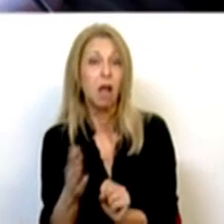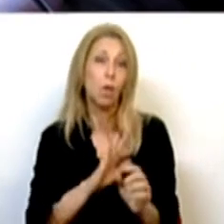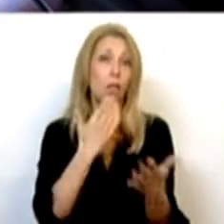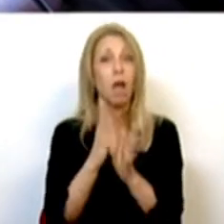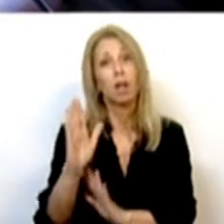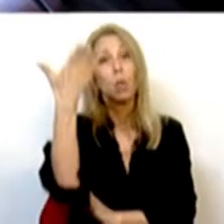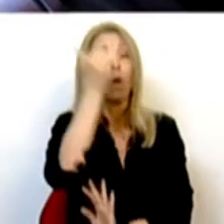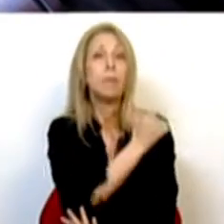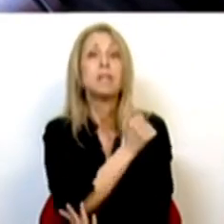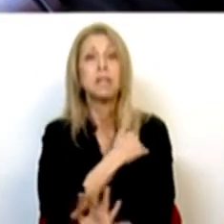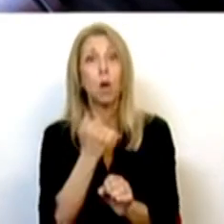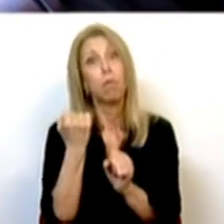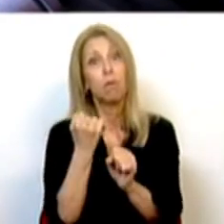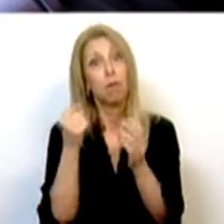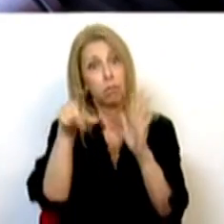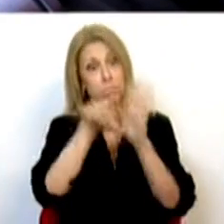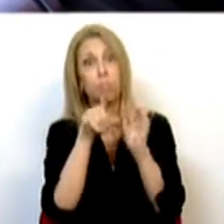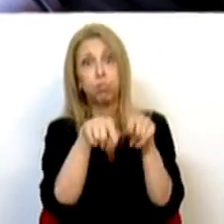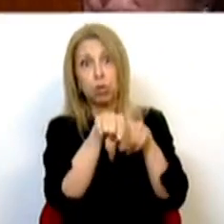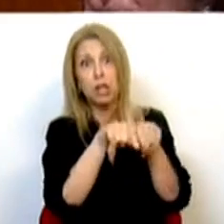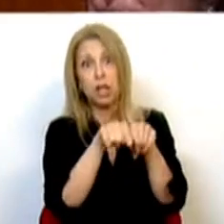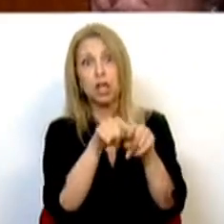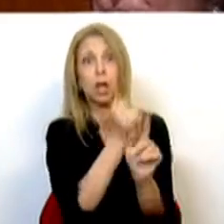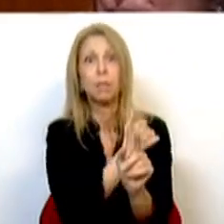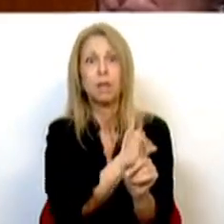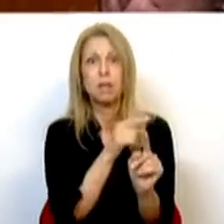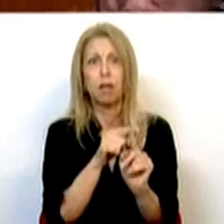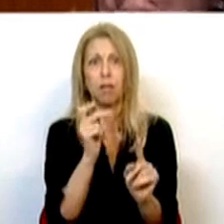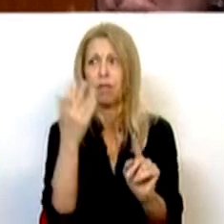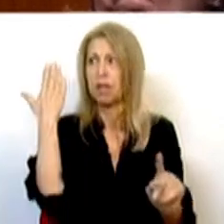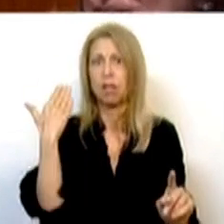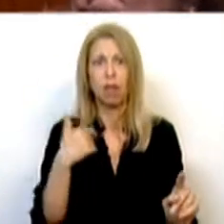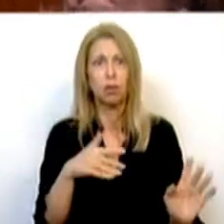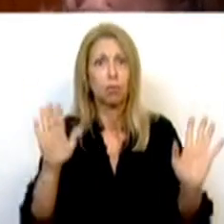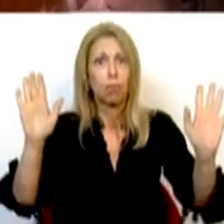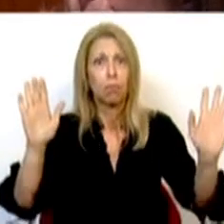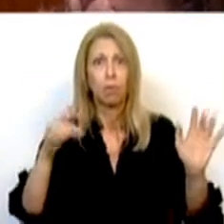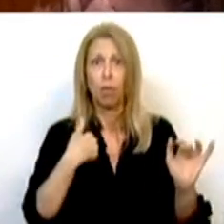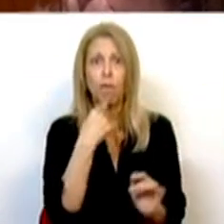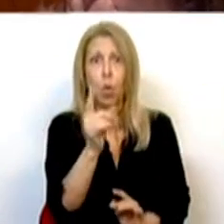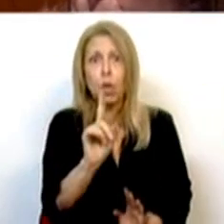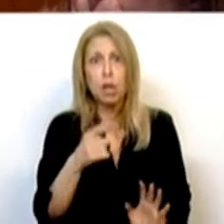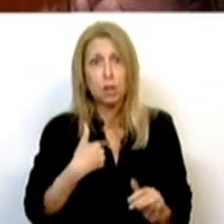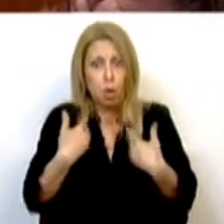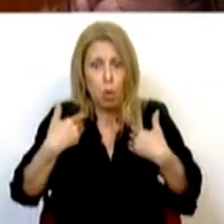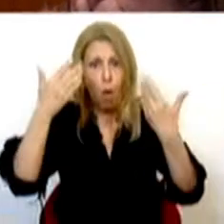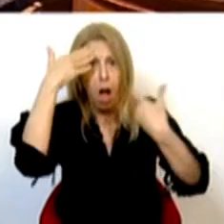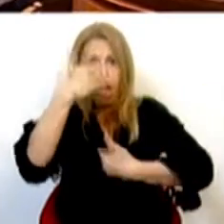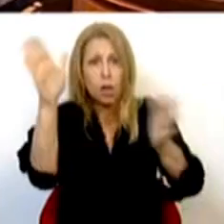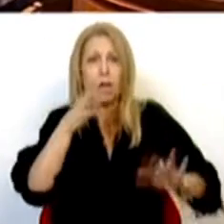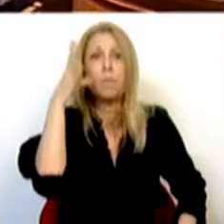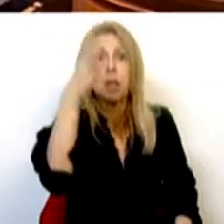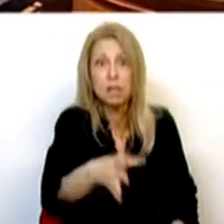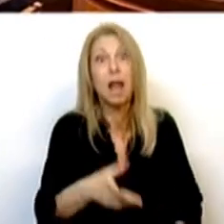construir políticas de habitação. Não foi há de sete meses, Sra. Deputada, não fui eu que disse, tanto à vontade pode dizer, há sete anos que fazemos aquilo que o PSD há sete meses decidiu fazer,